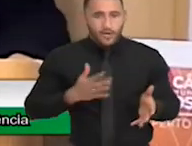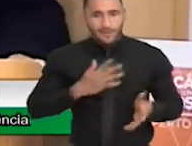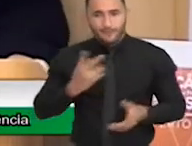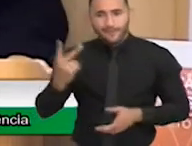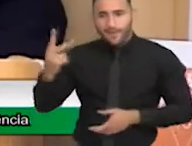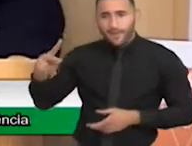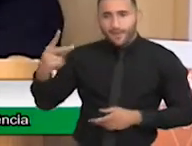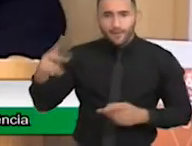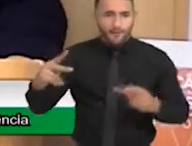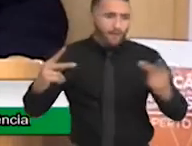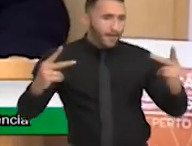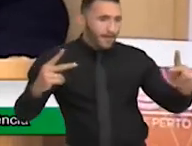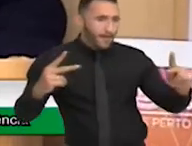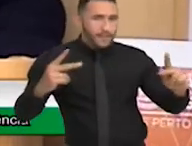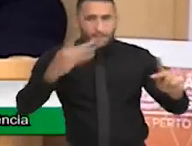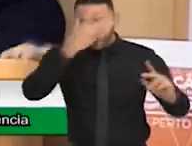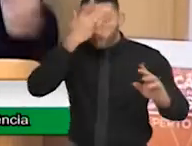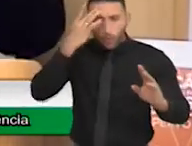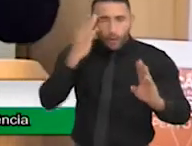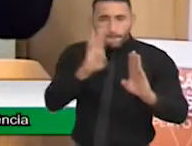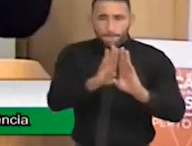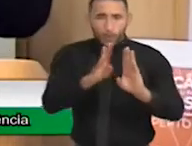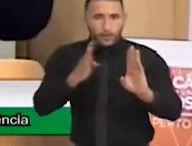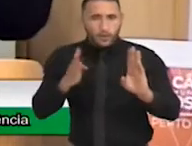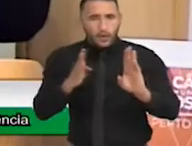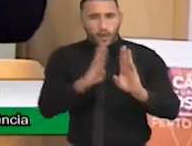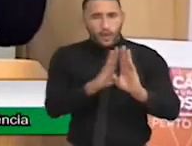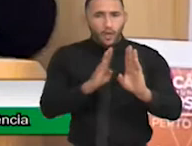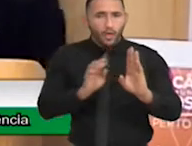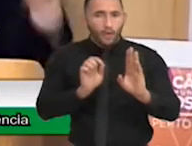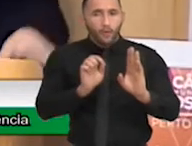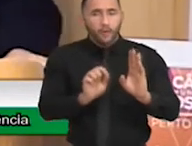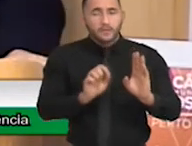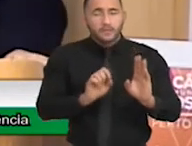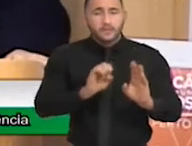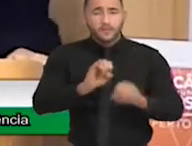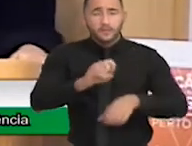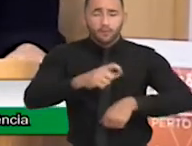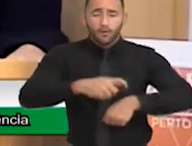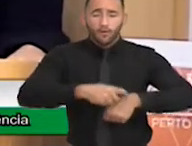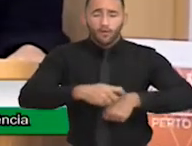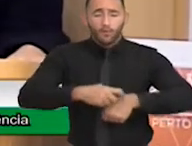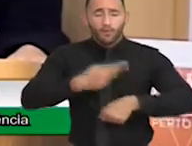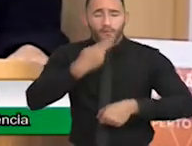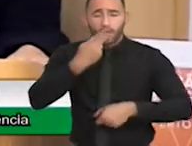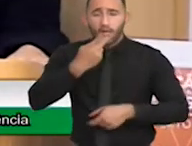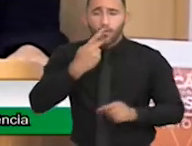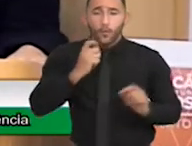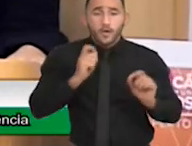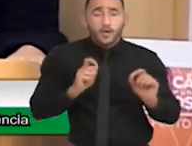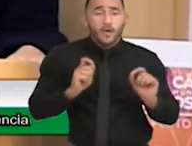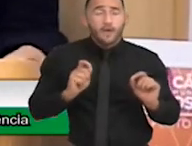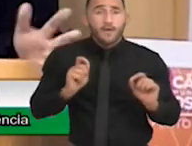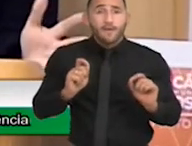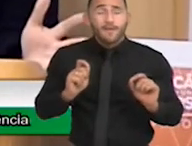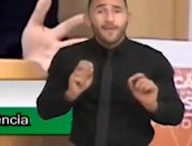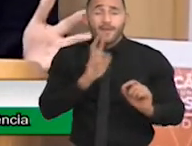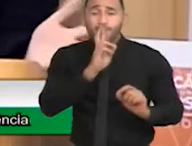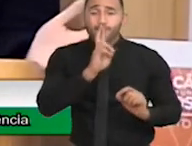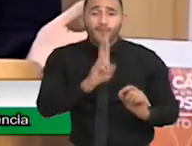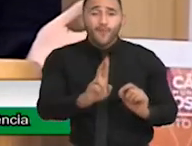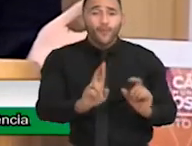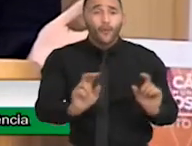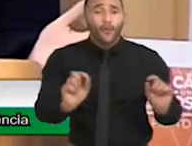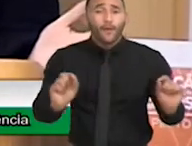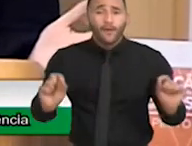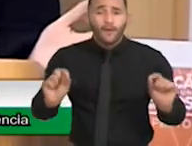é a medida do porteiro. Então, quando a gente fala de solução, porque depois que a gente expõe tudo isso,